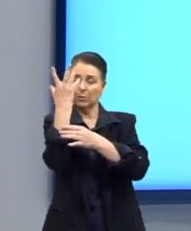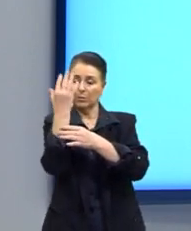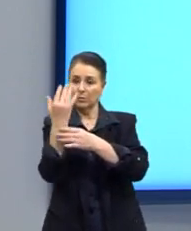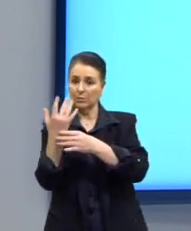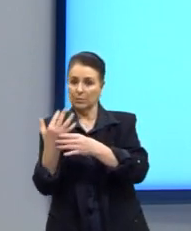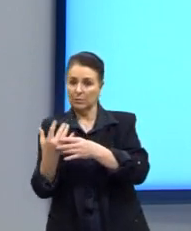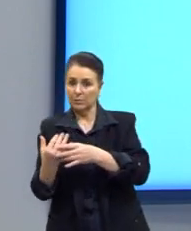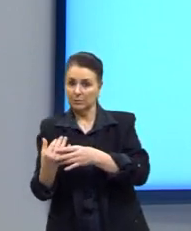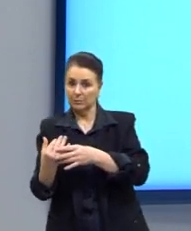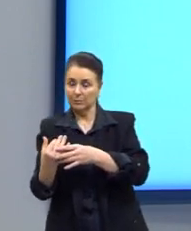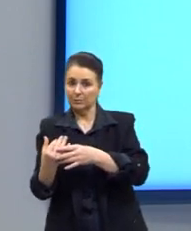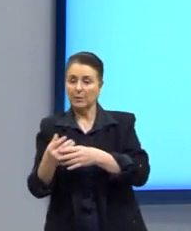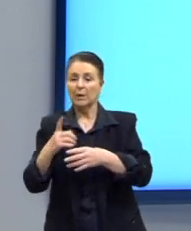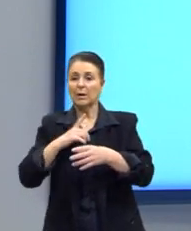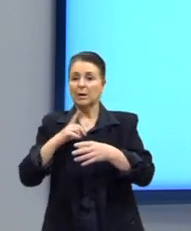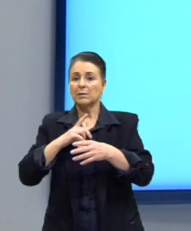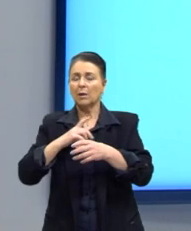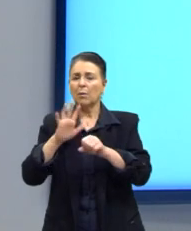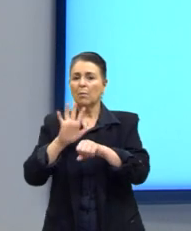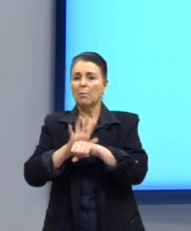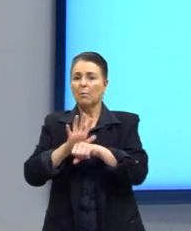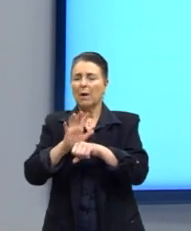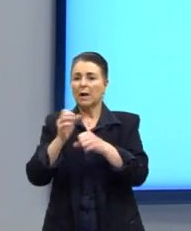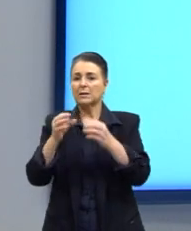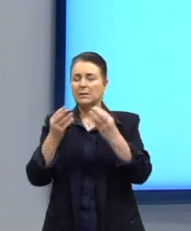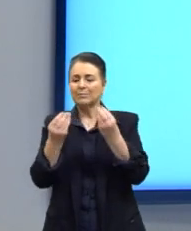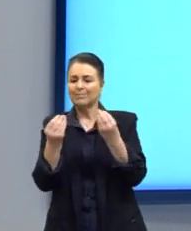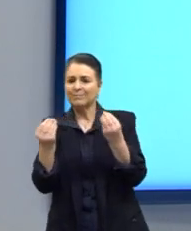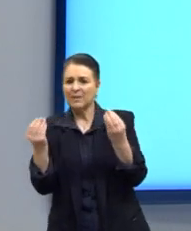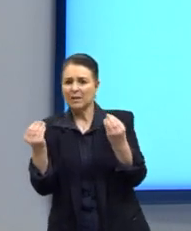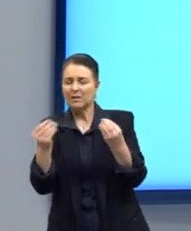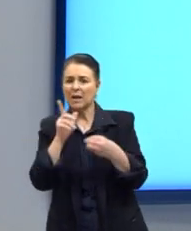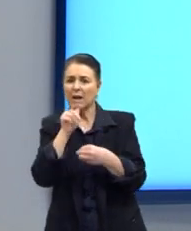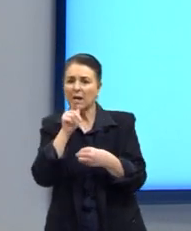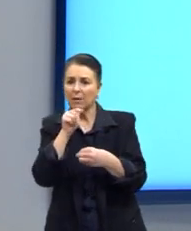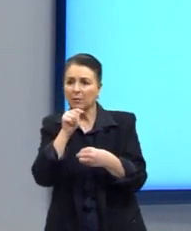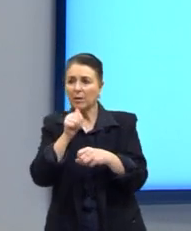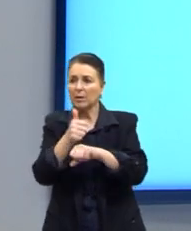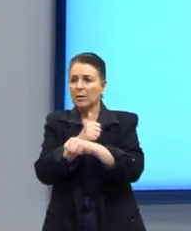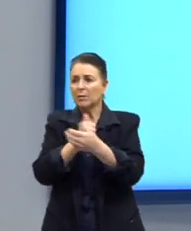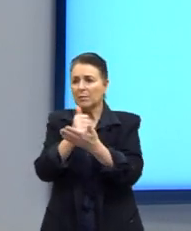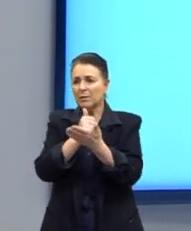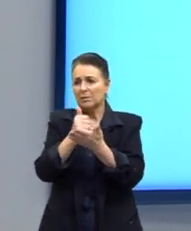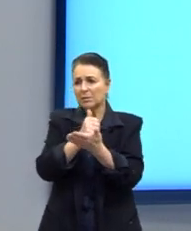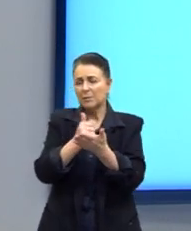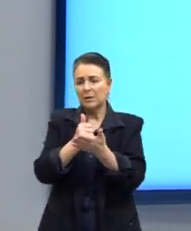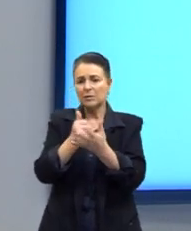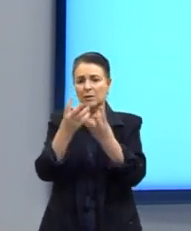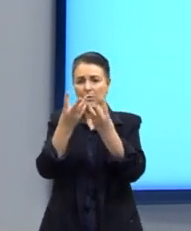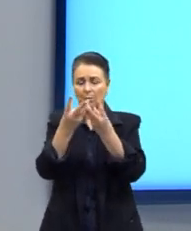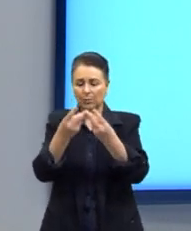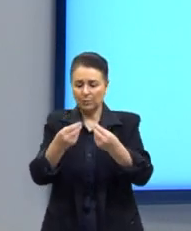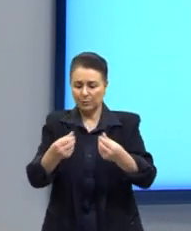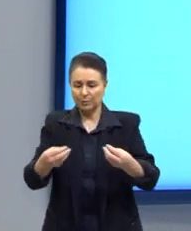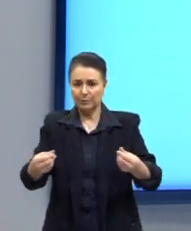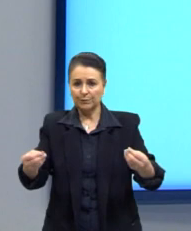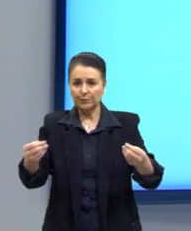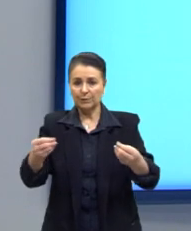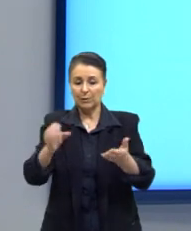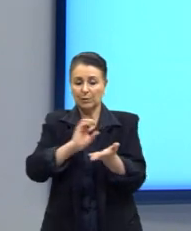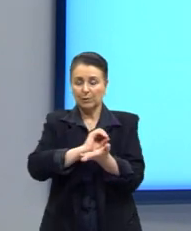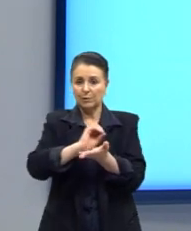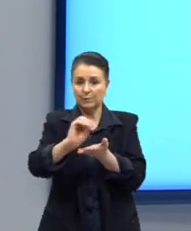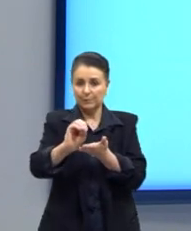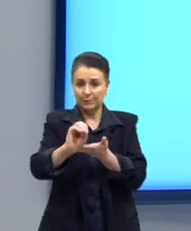delas. Elas são mais densas que a água e, basicamente, elas são solúveis apenas em solventes orgânicos.